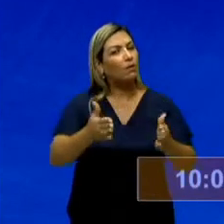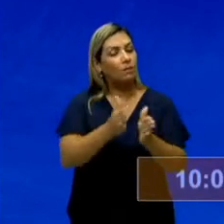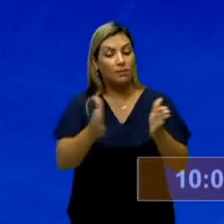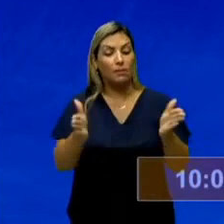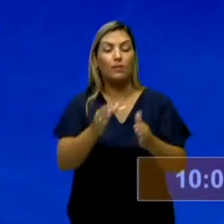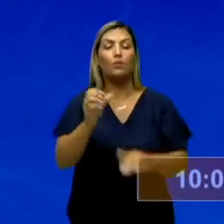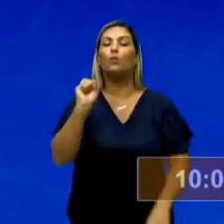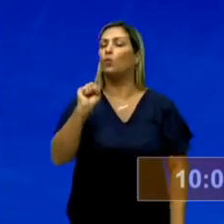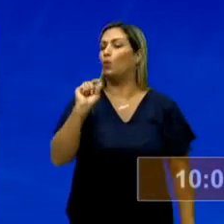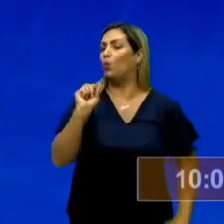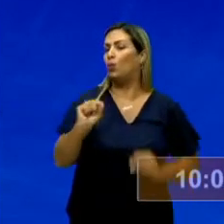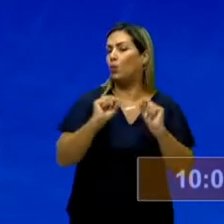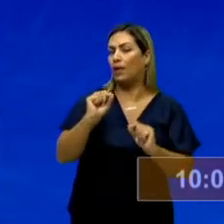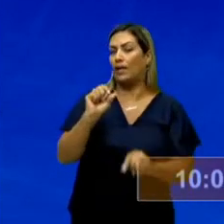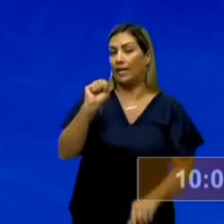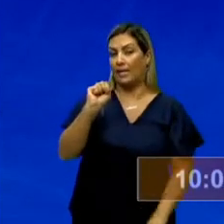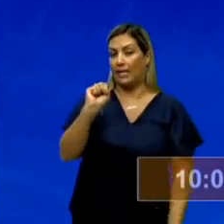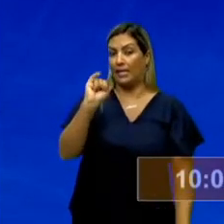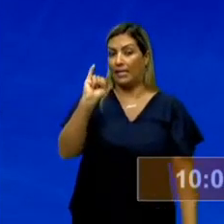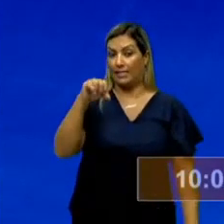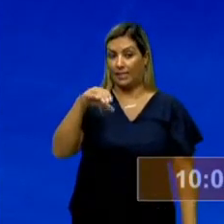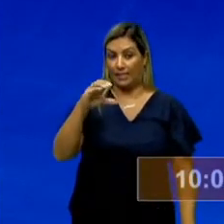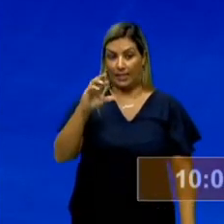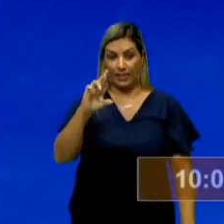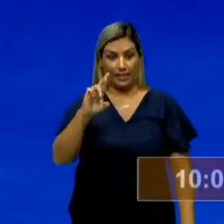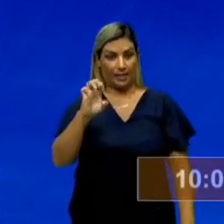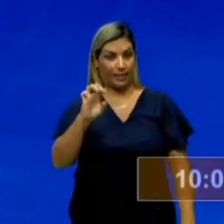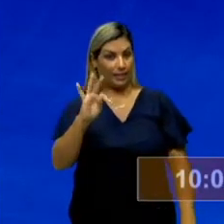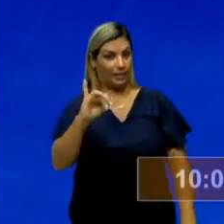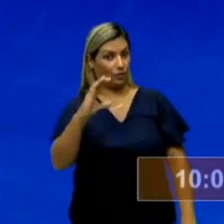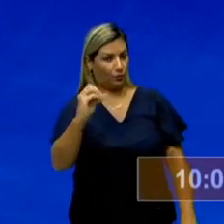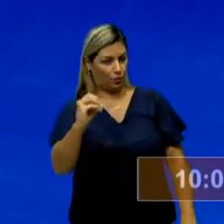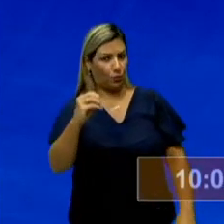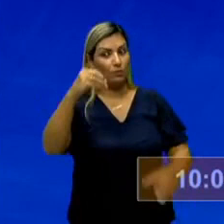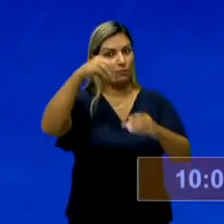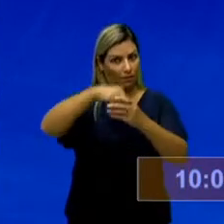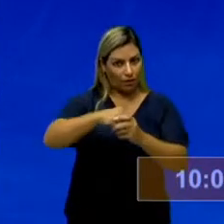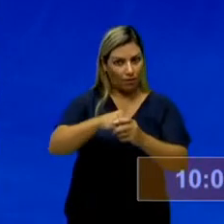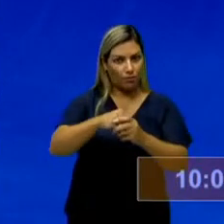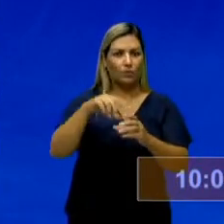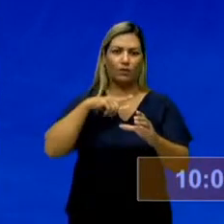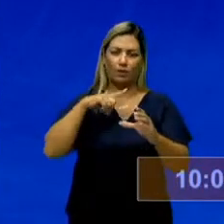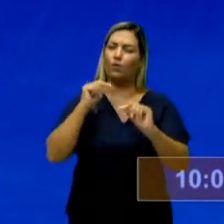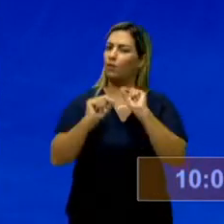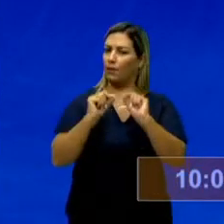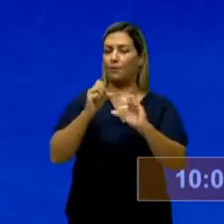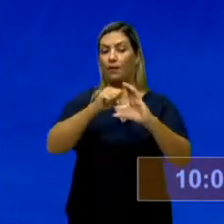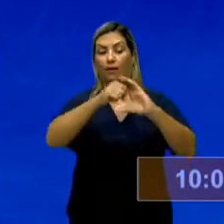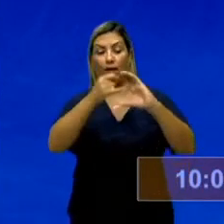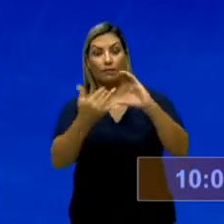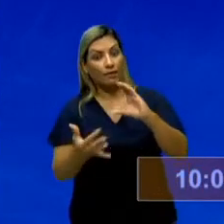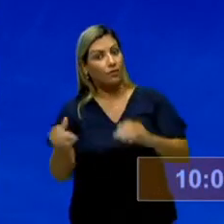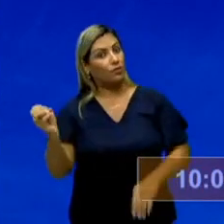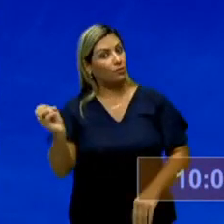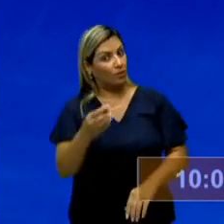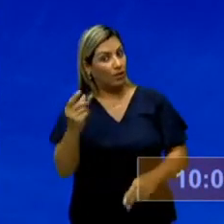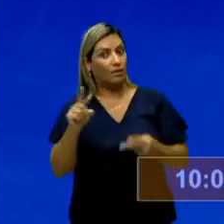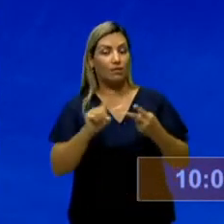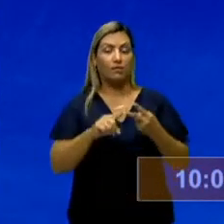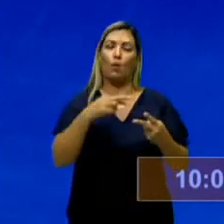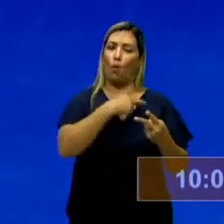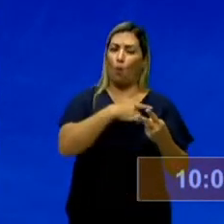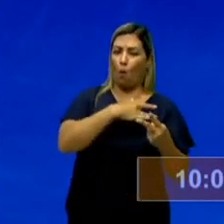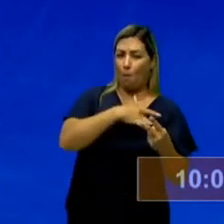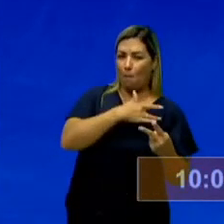sincrético. Ou seja, dentro do pré-modernismo existem características modernas, mas também existem características